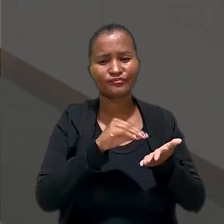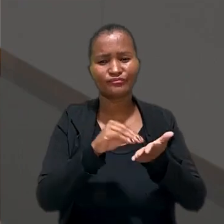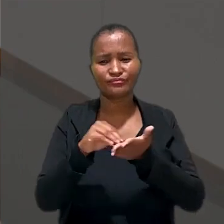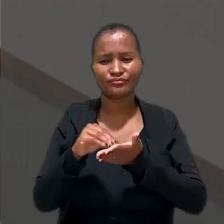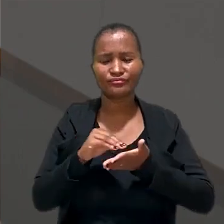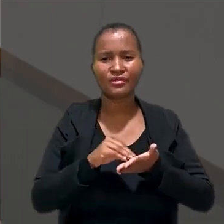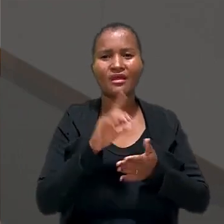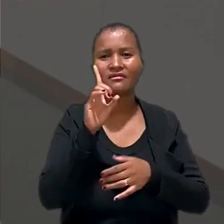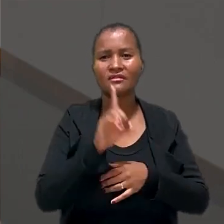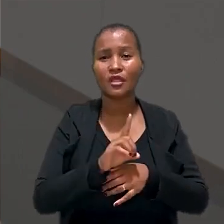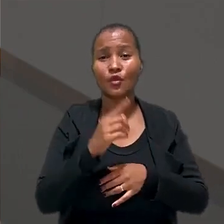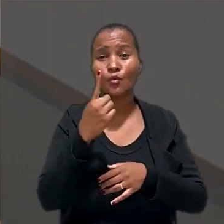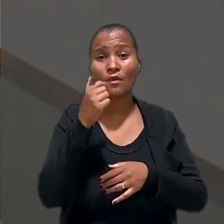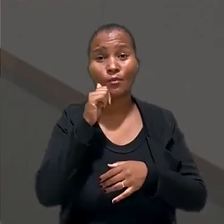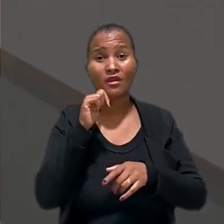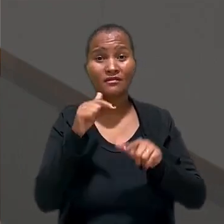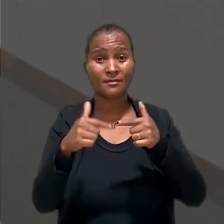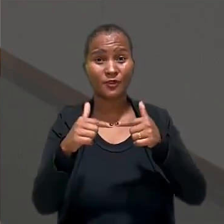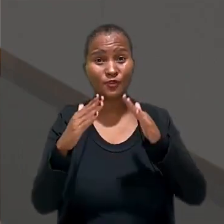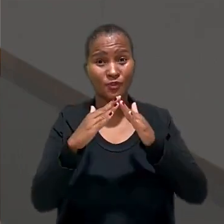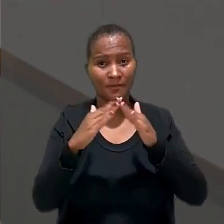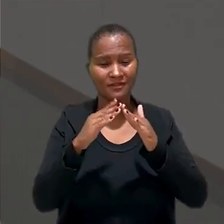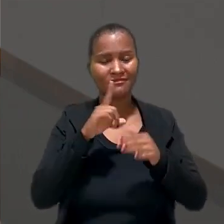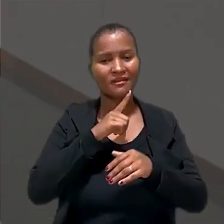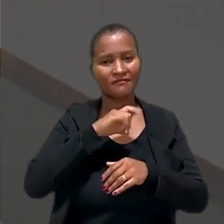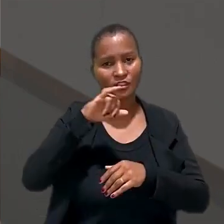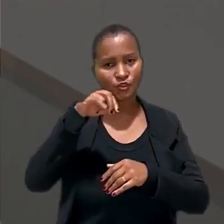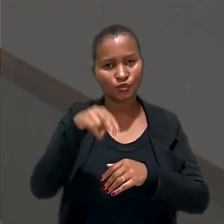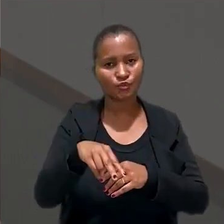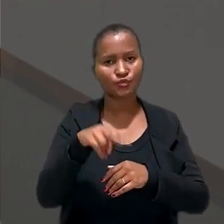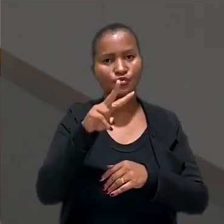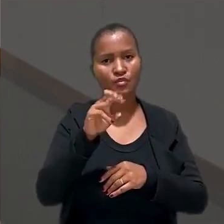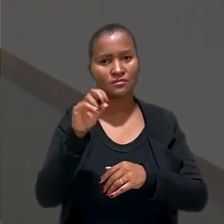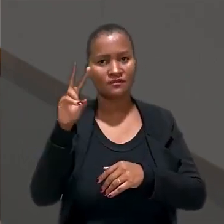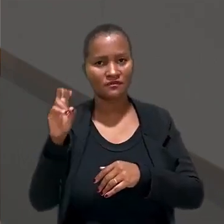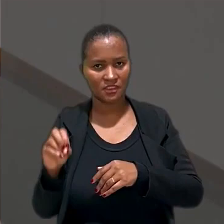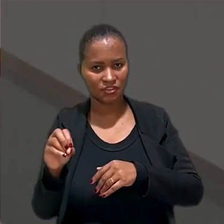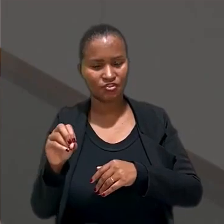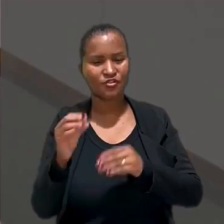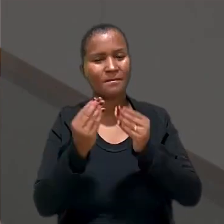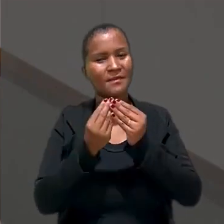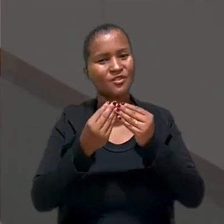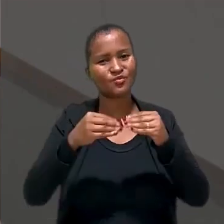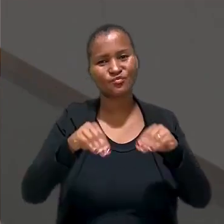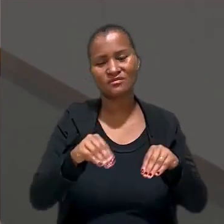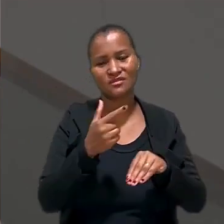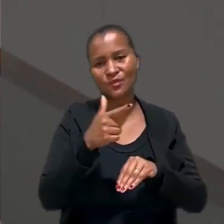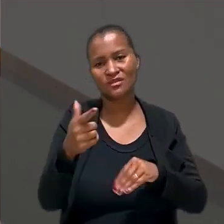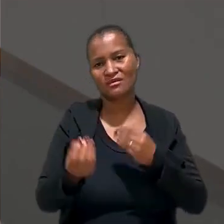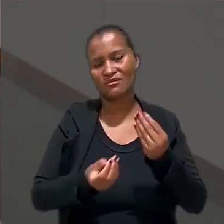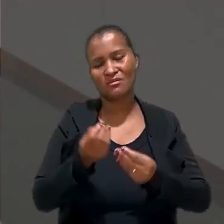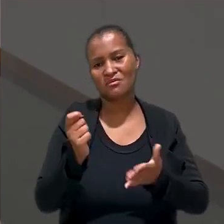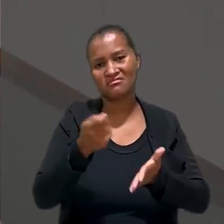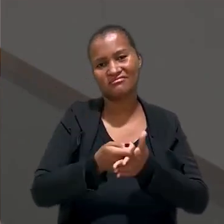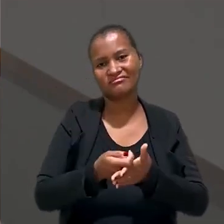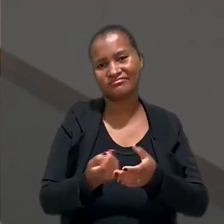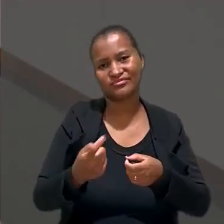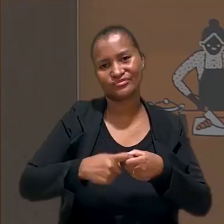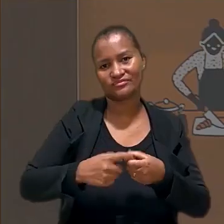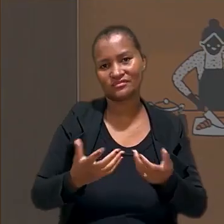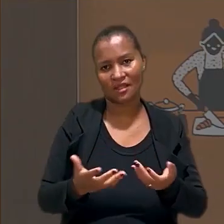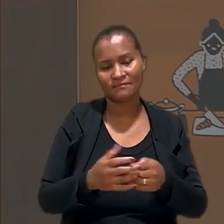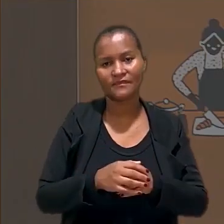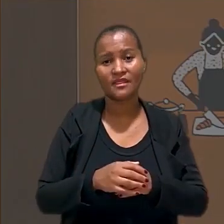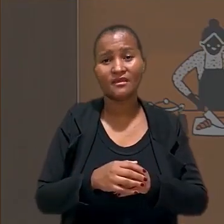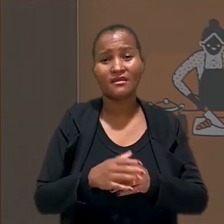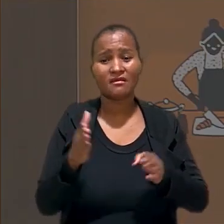à falta de direitos, uma trabalhadora doméstica teve, em junho de 2020, um prejuízo irreparável.